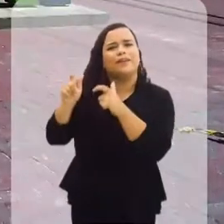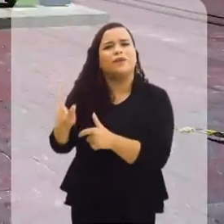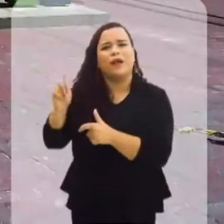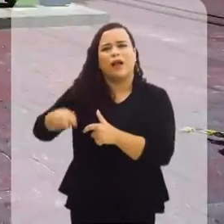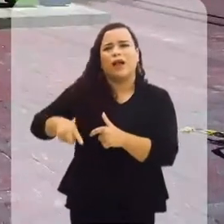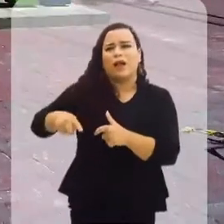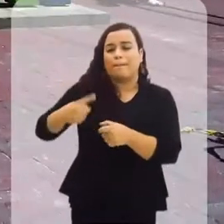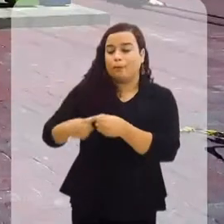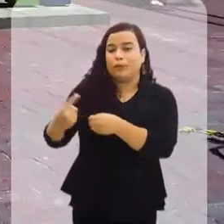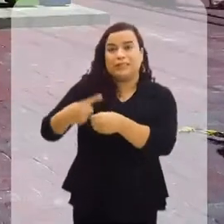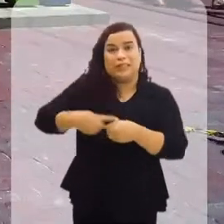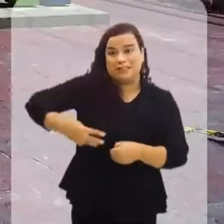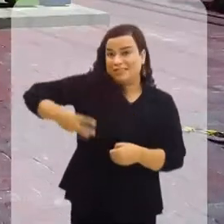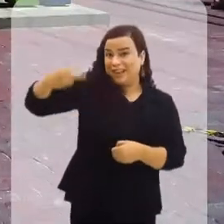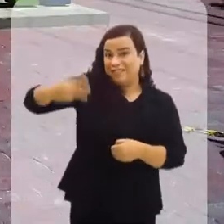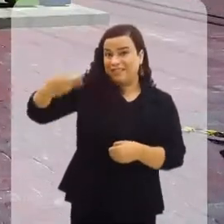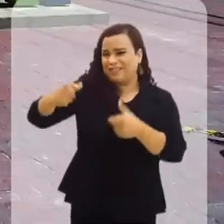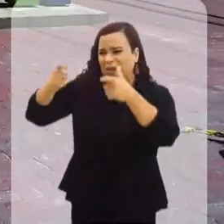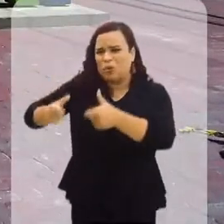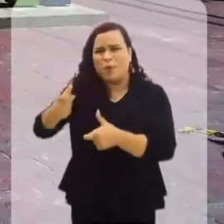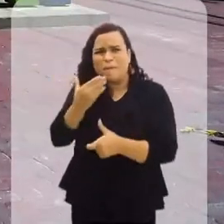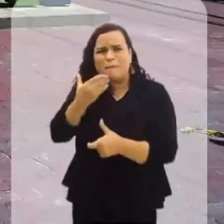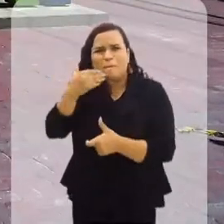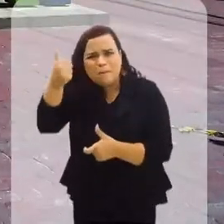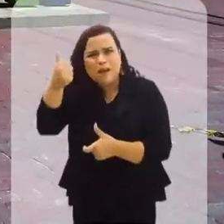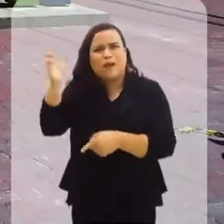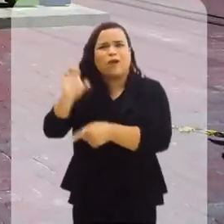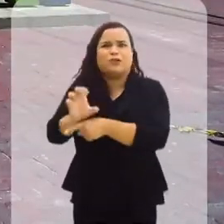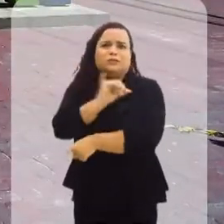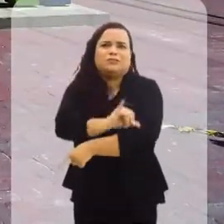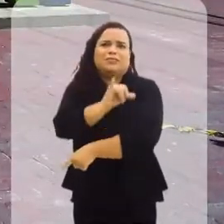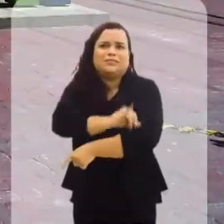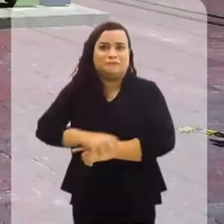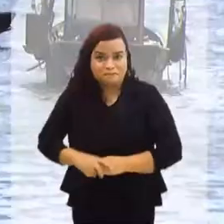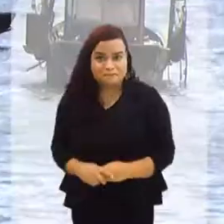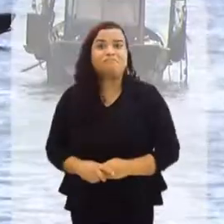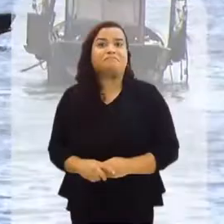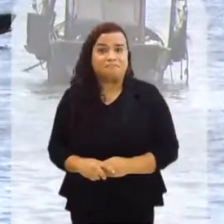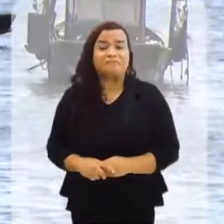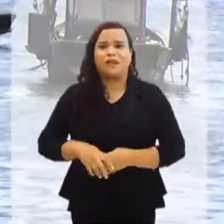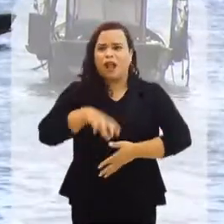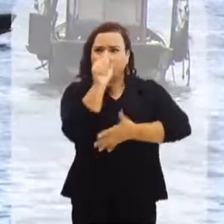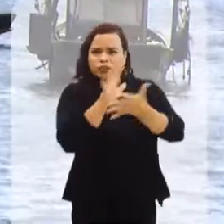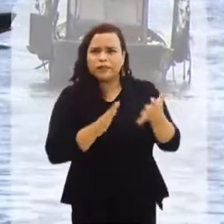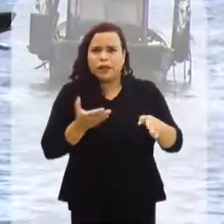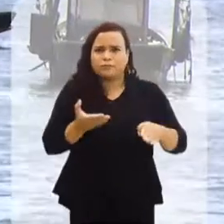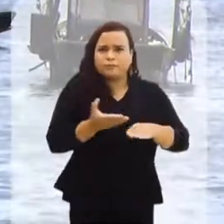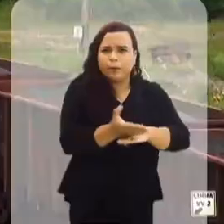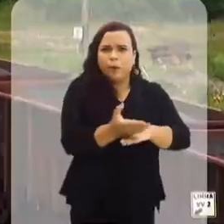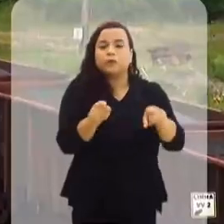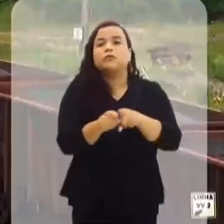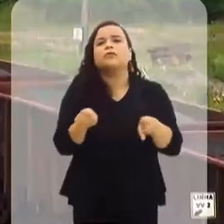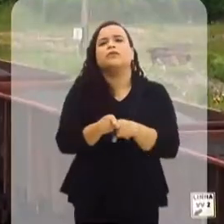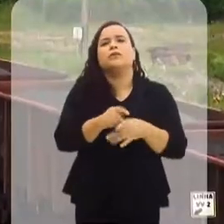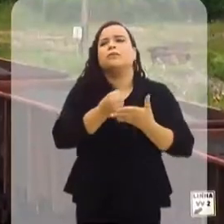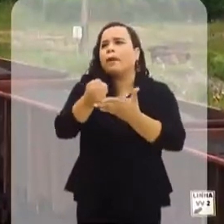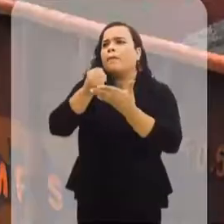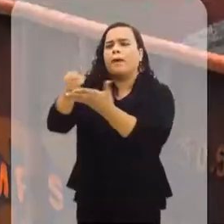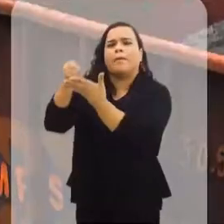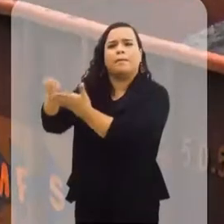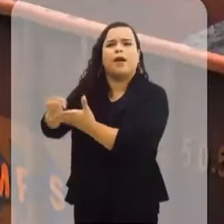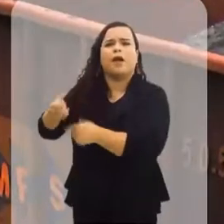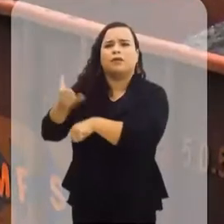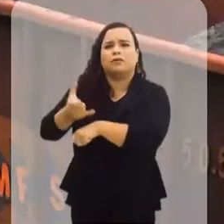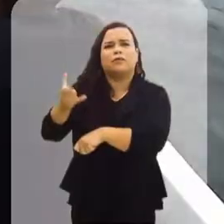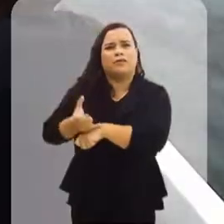Itaguaí como o terceiro município mais bem localizado do Estado. Mas as atividades portuárias e o transporte de